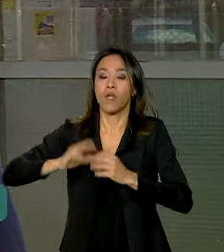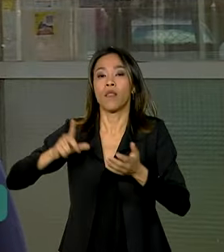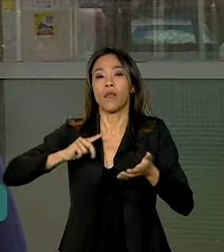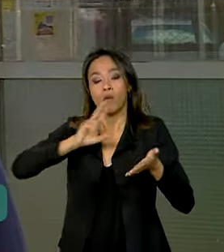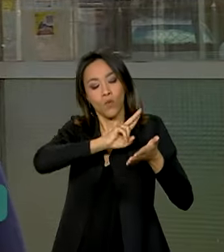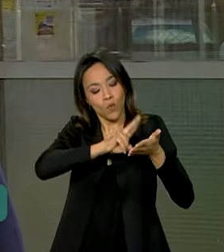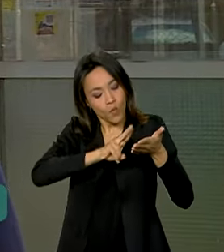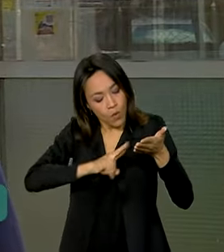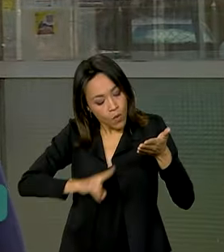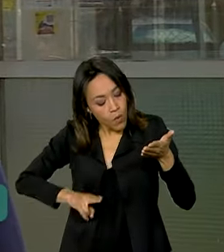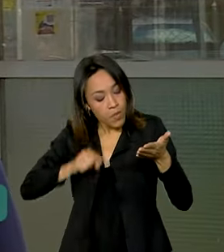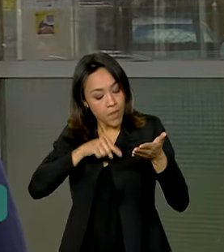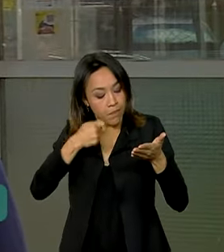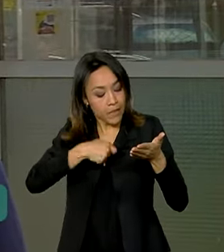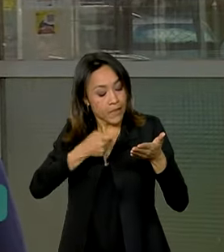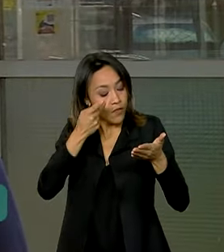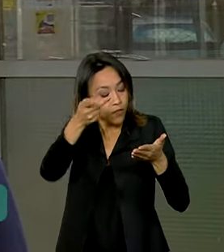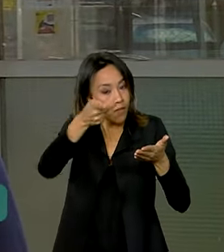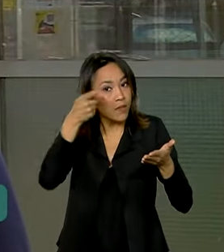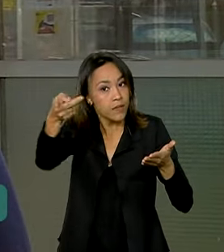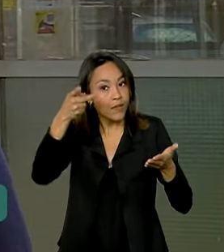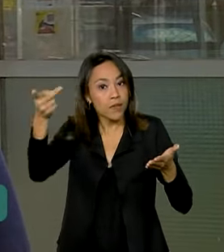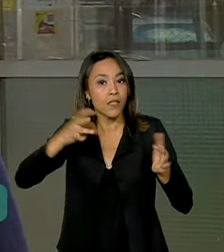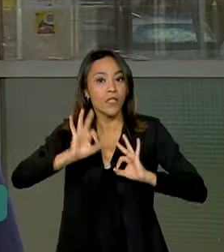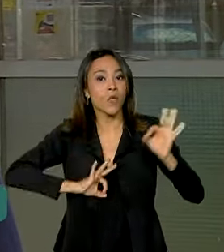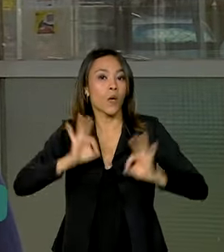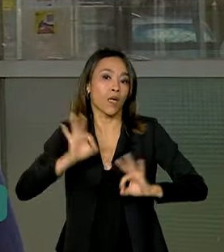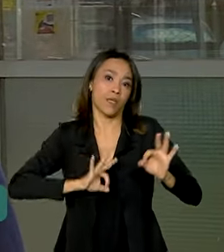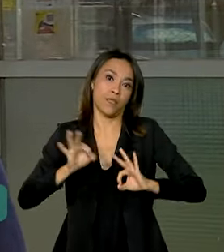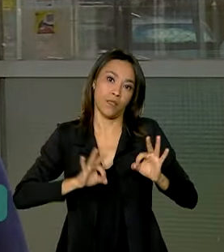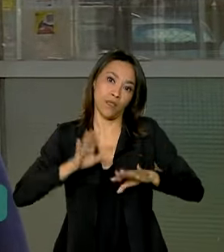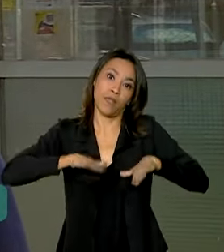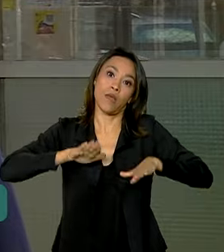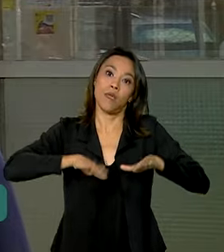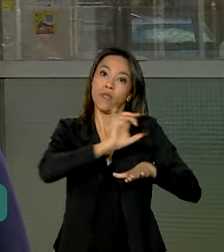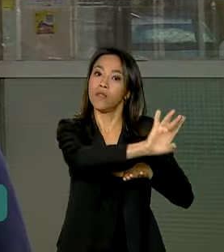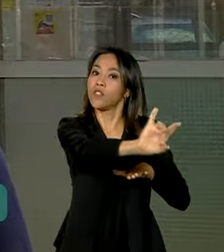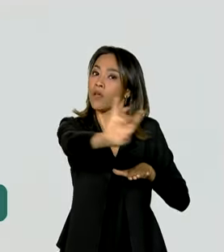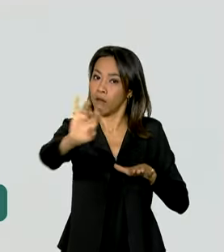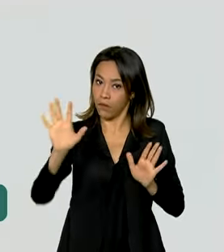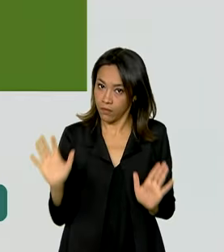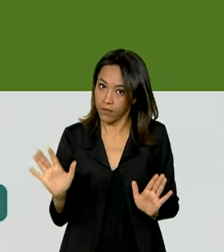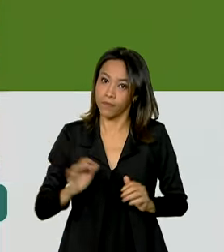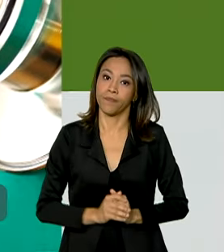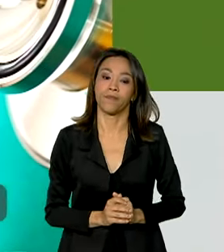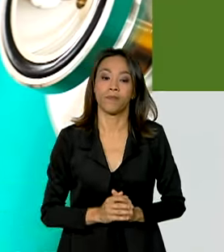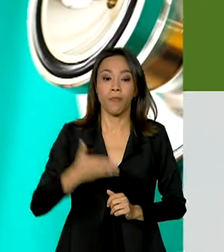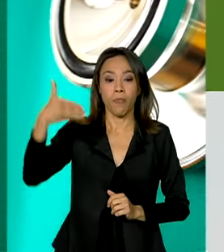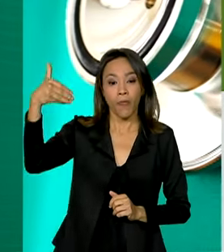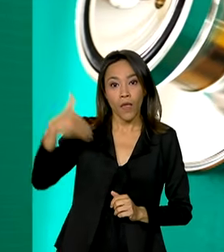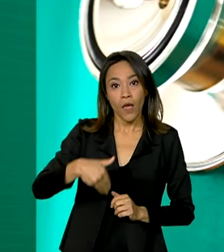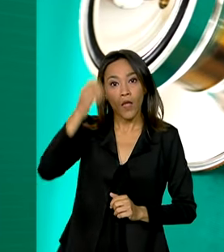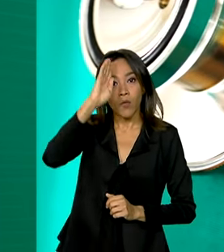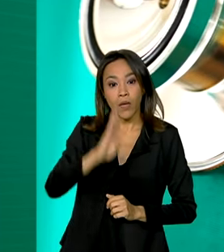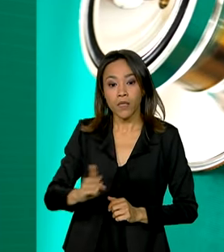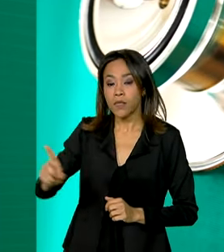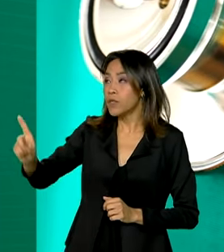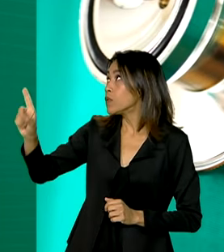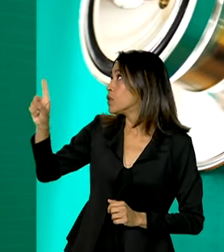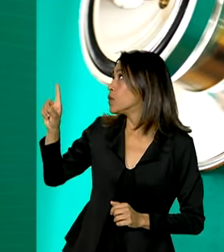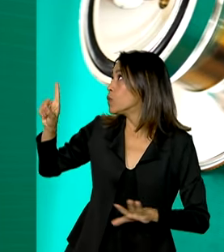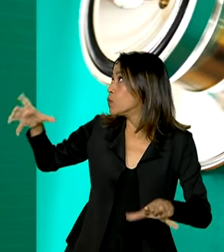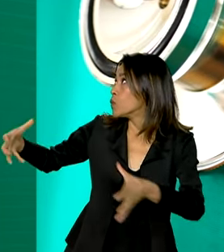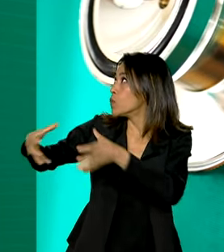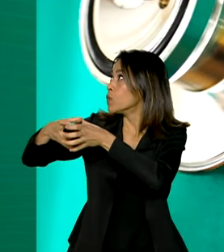dessas visitas e se programam mensalmente para fazer as visitas conforme a necessidade de cada um desses pacientes. No Brasil, o número de equipes de